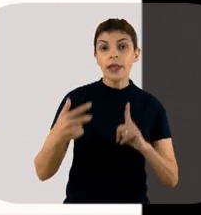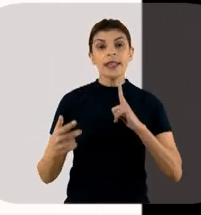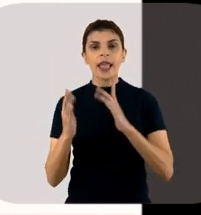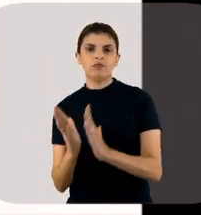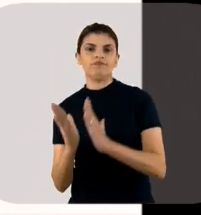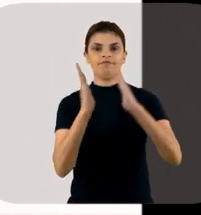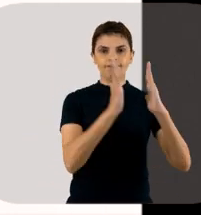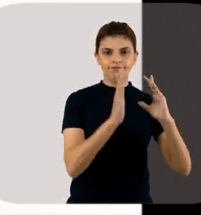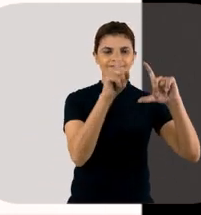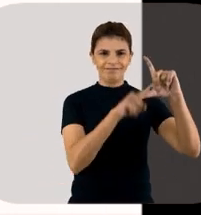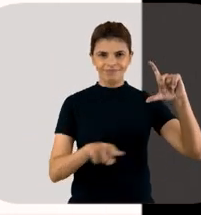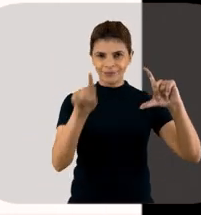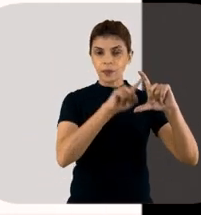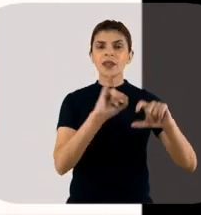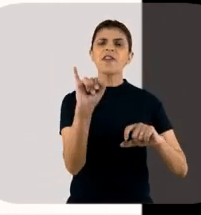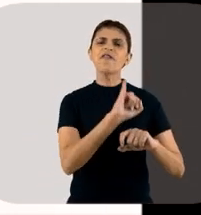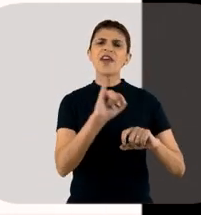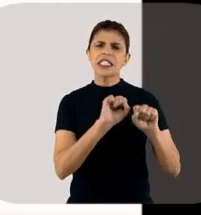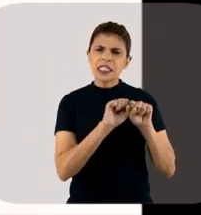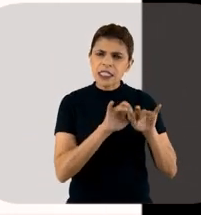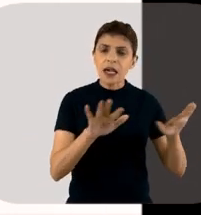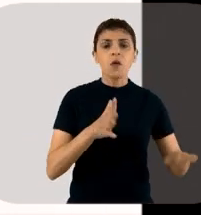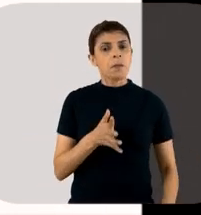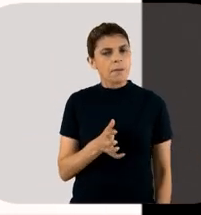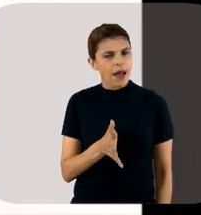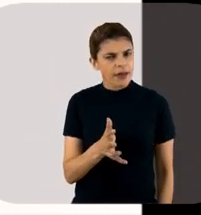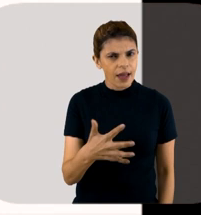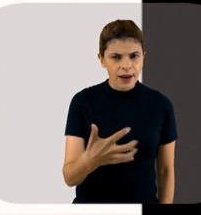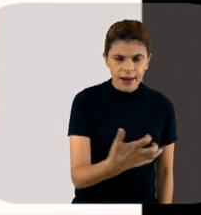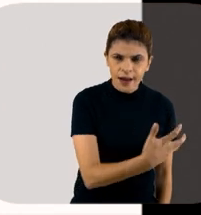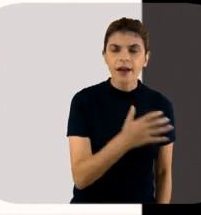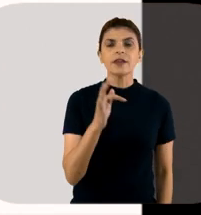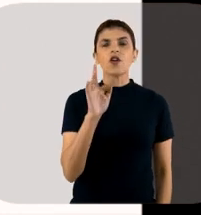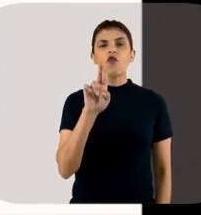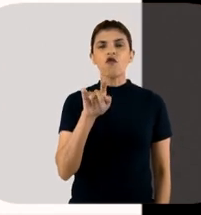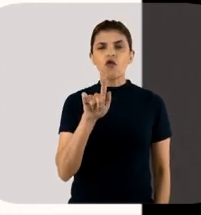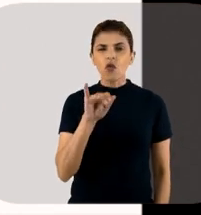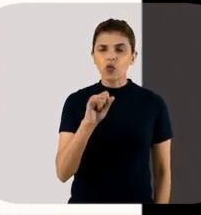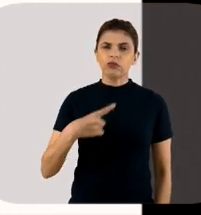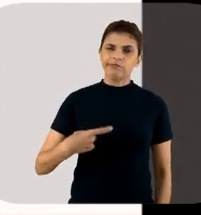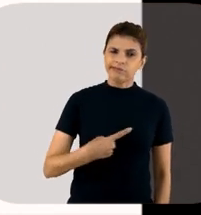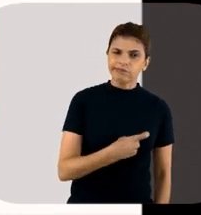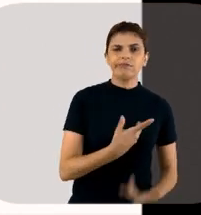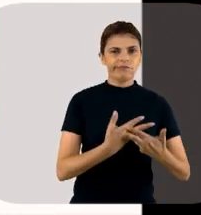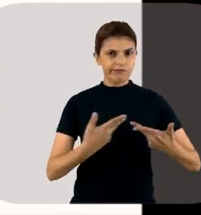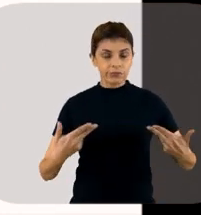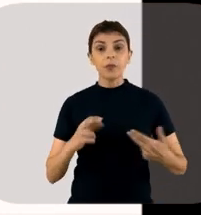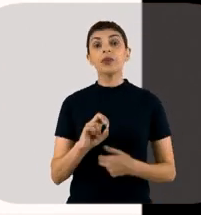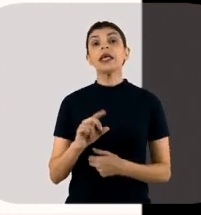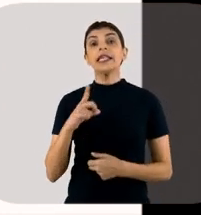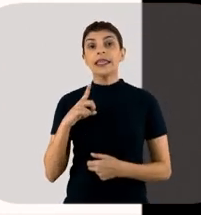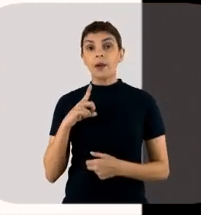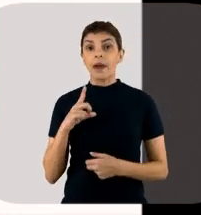Temos, de um outro lado, as infecções propriamente ditas, as bacterianas, fúngicas, parasitárias, e